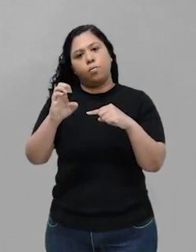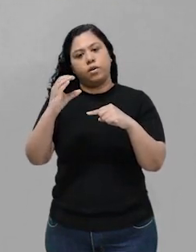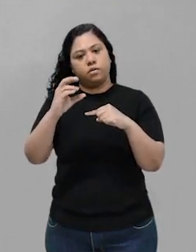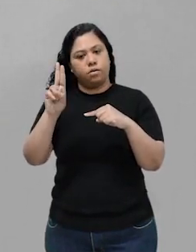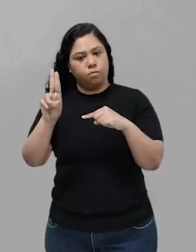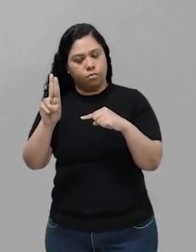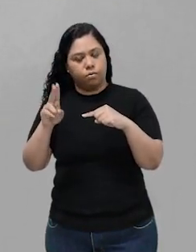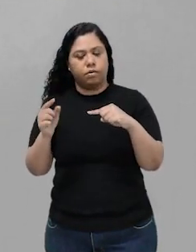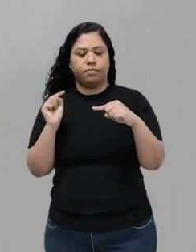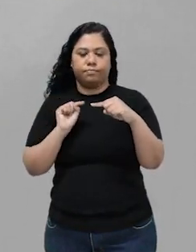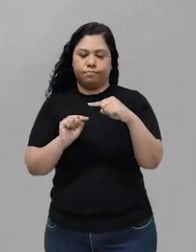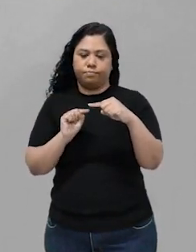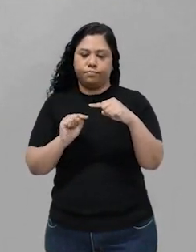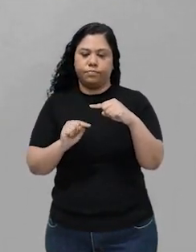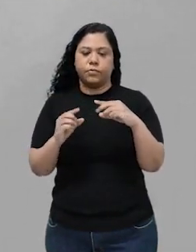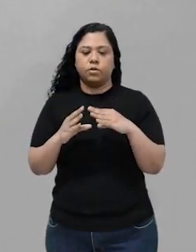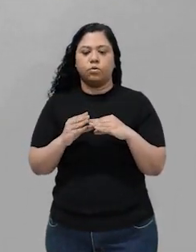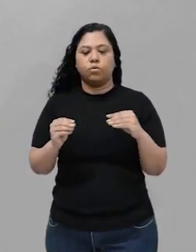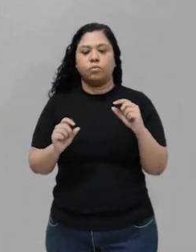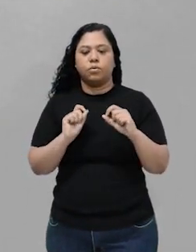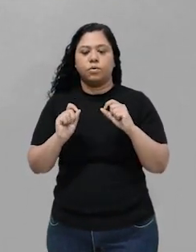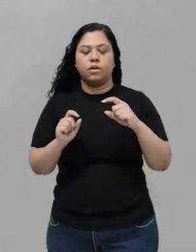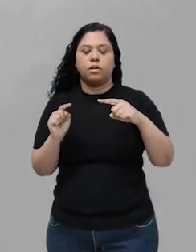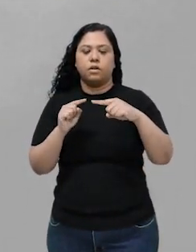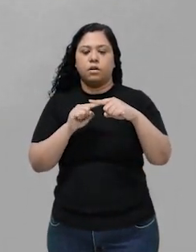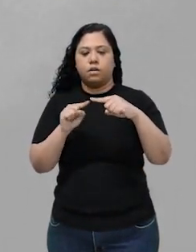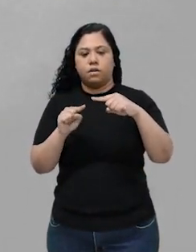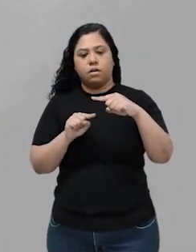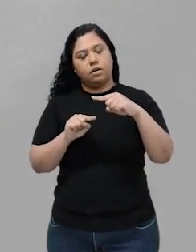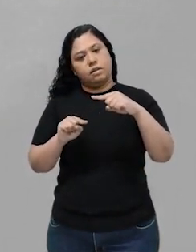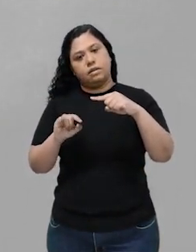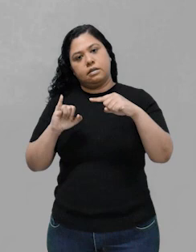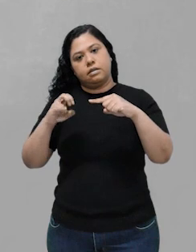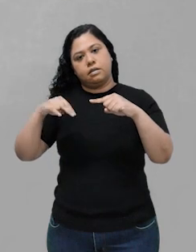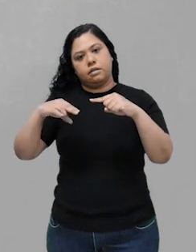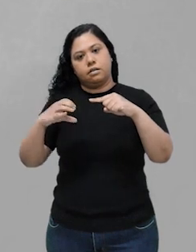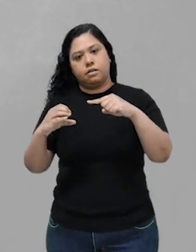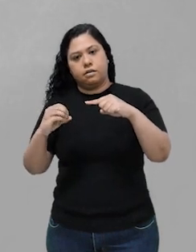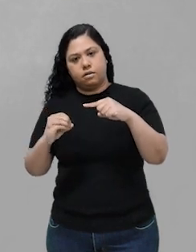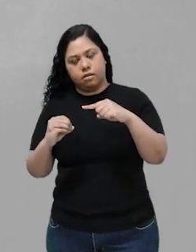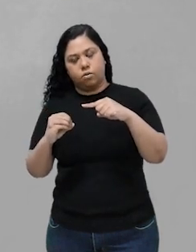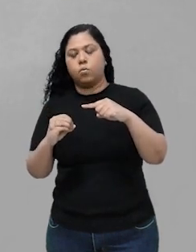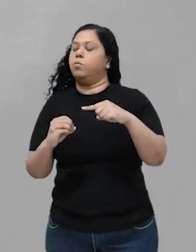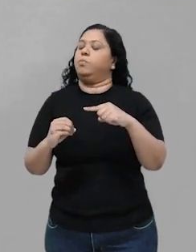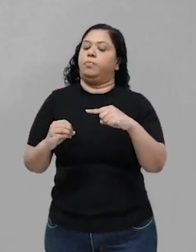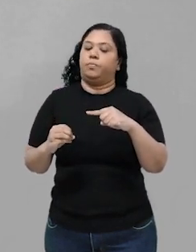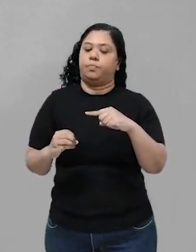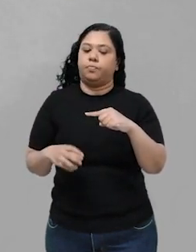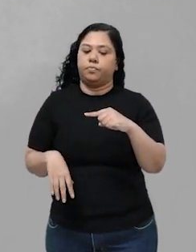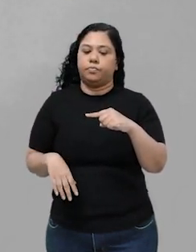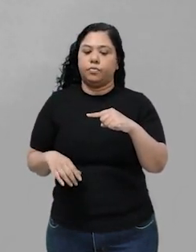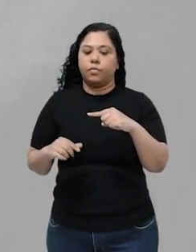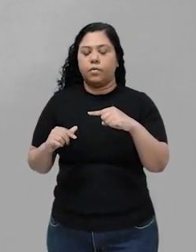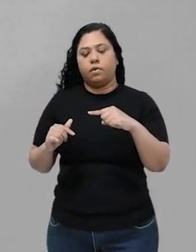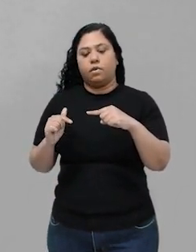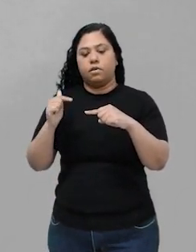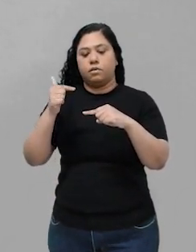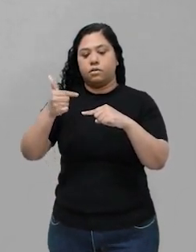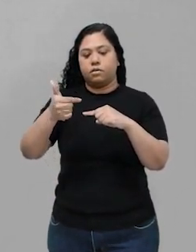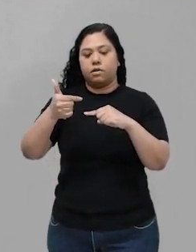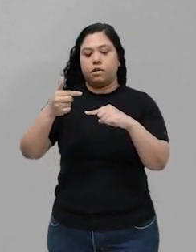reagente nós vamos excluir o zinco. Então, vai ficar apenas as concentrações de zinco, 2+,